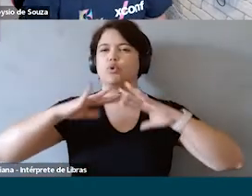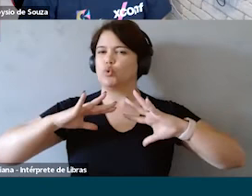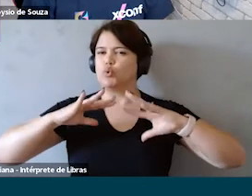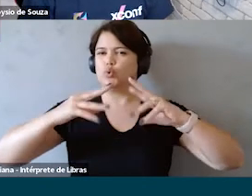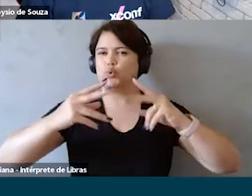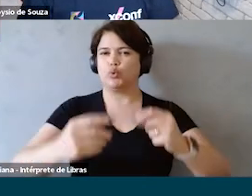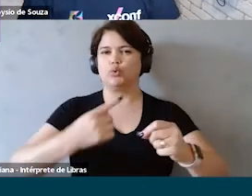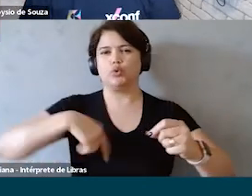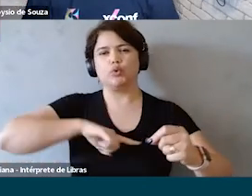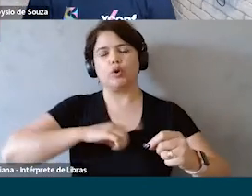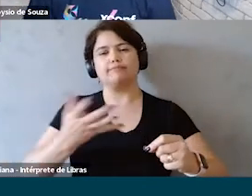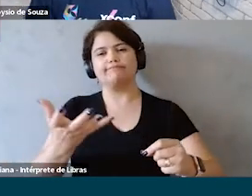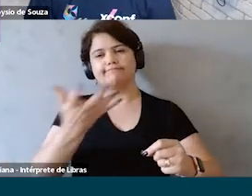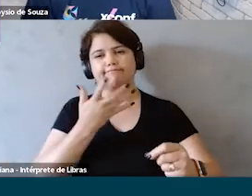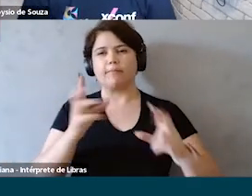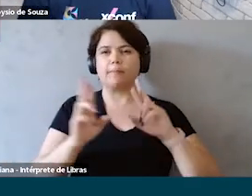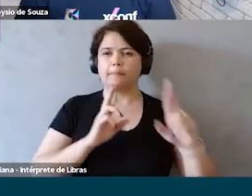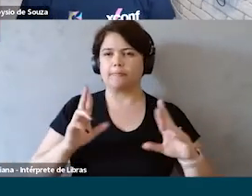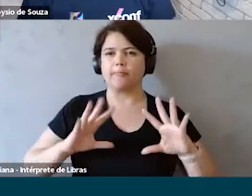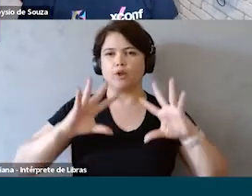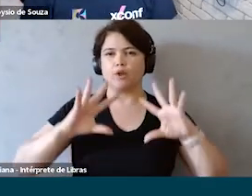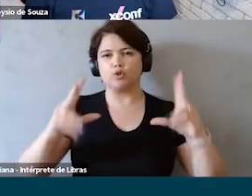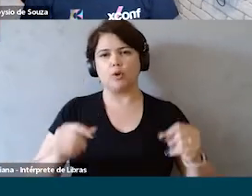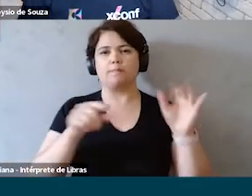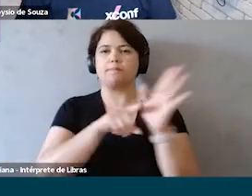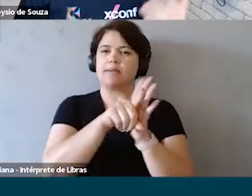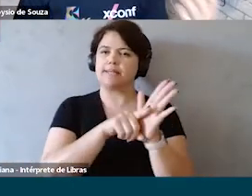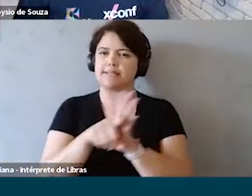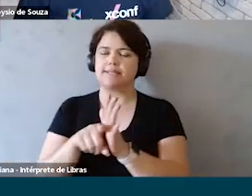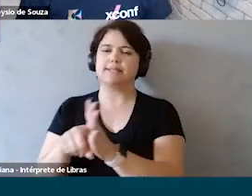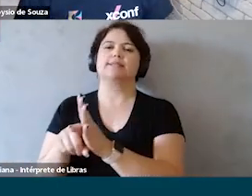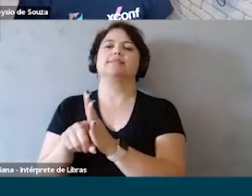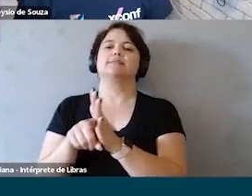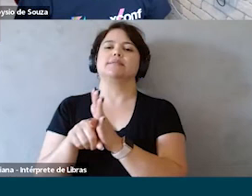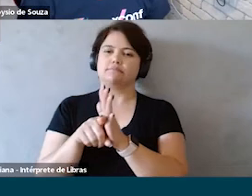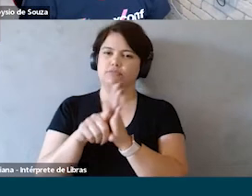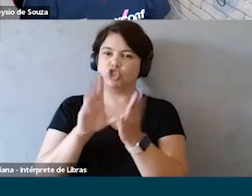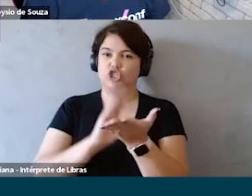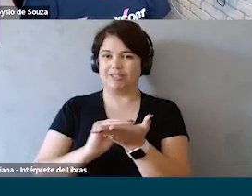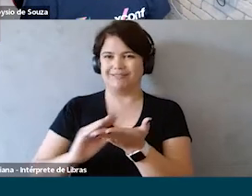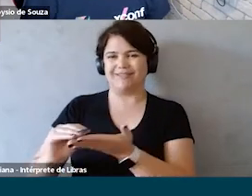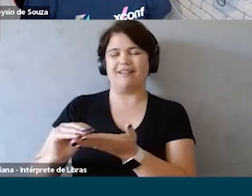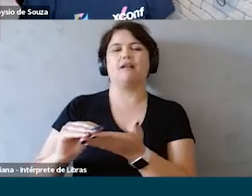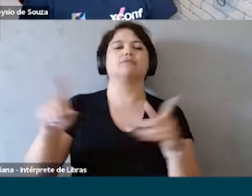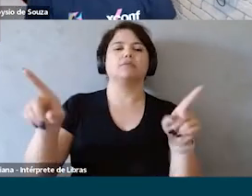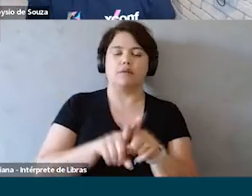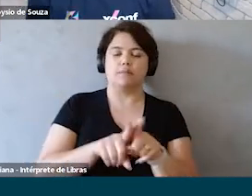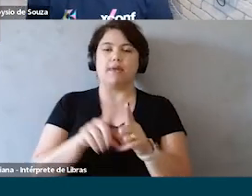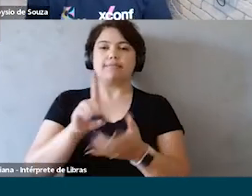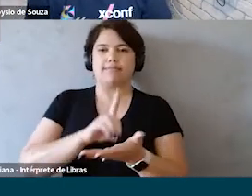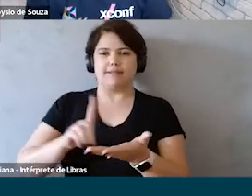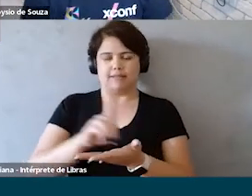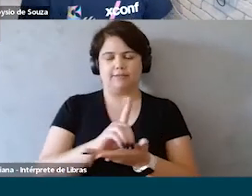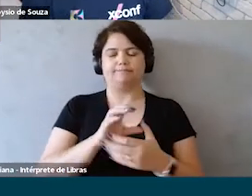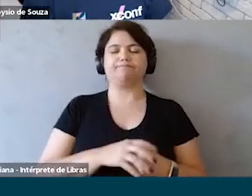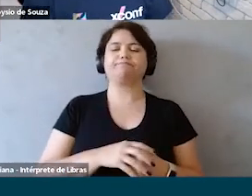a gente espera em termos de resposta quando a gente fala de pesquisa de unidata e design por fim eu quero reforçar um outro